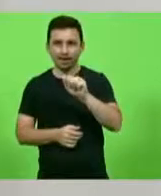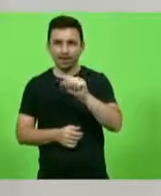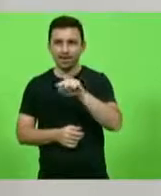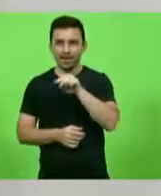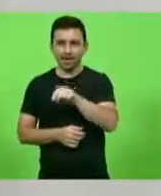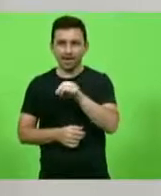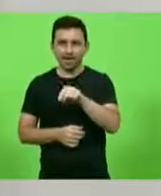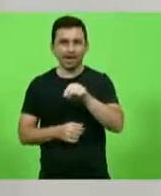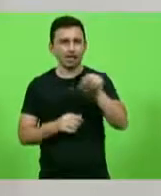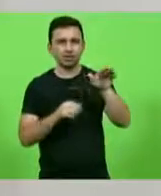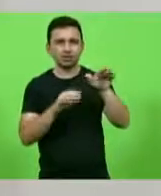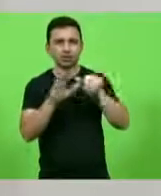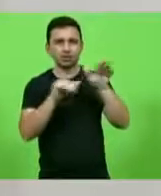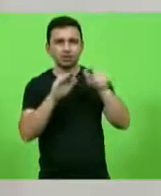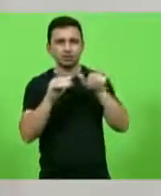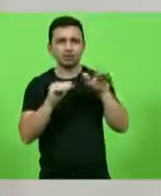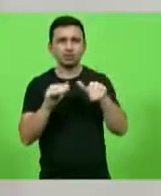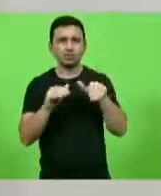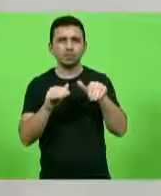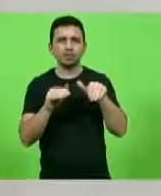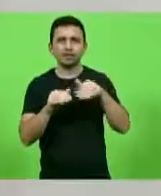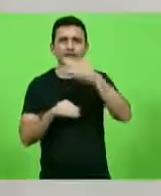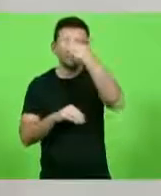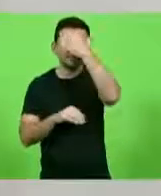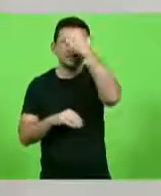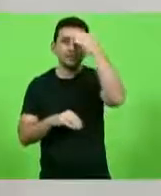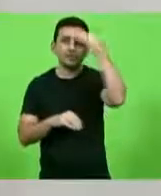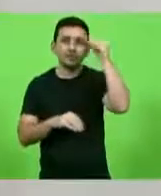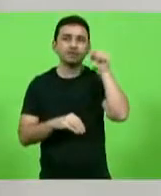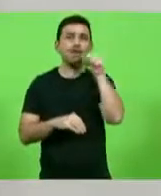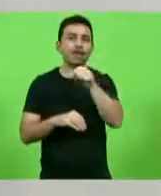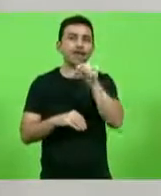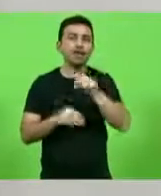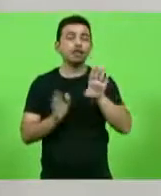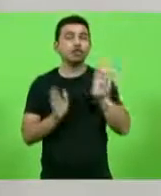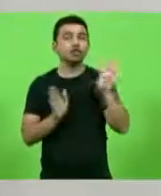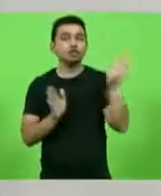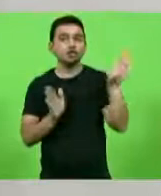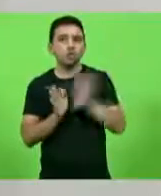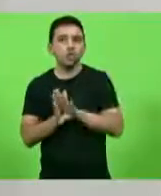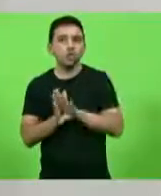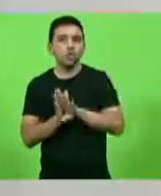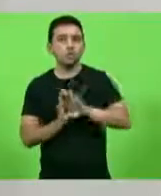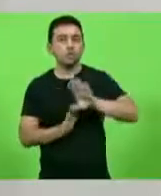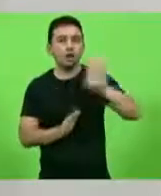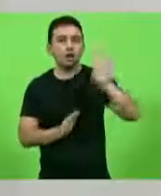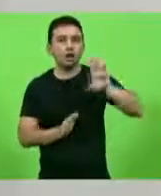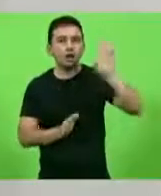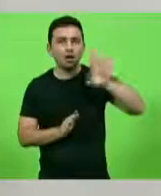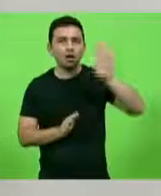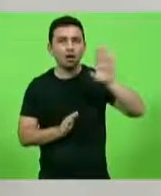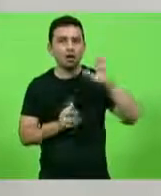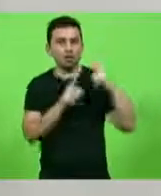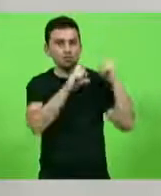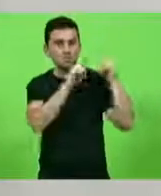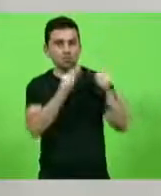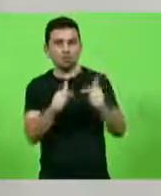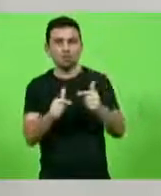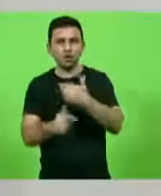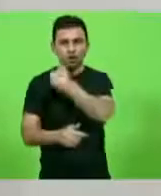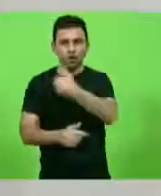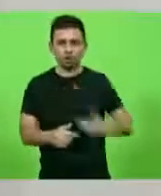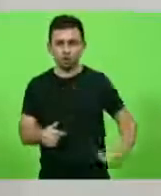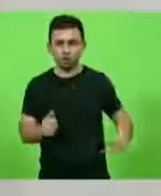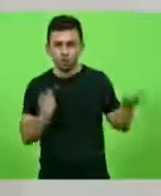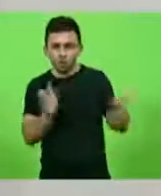os cargos esquecendo que ela chegou aonde chegou, prometendo para o eleitorado conservador um governo